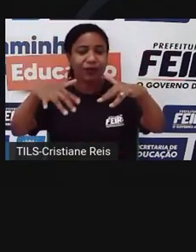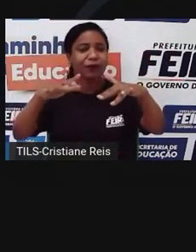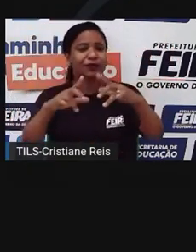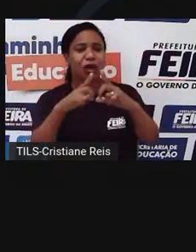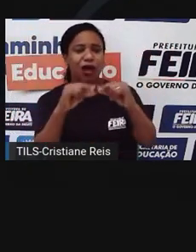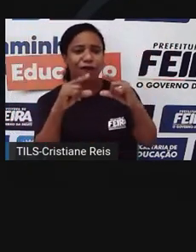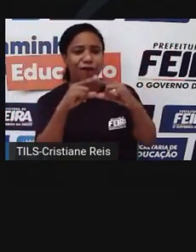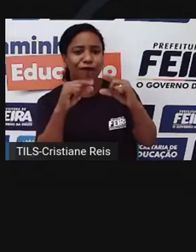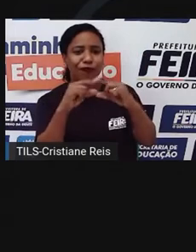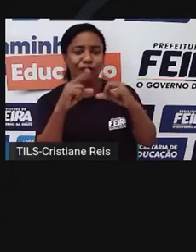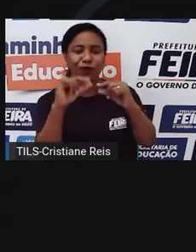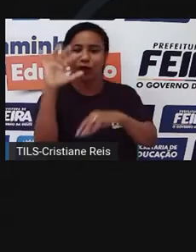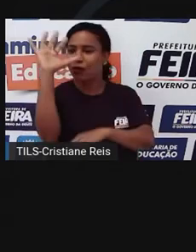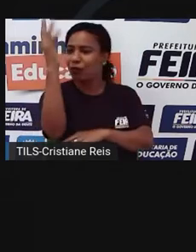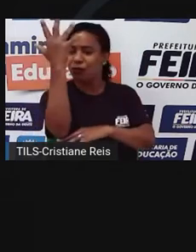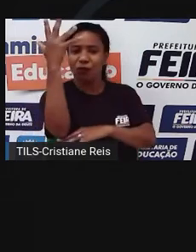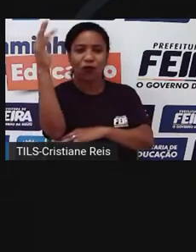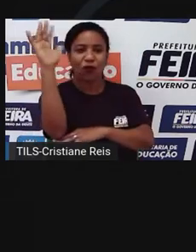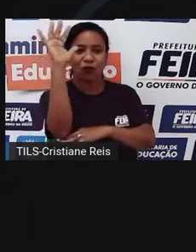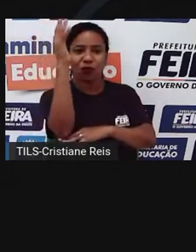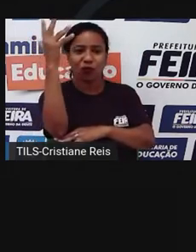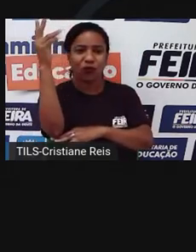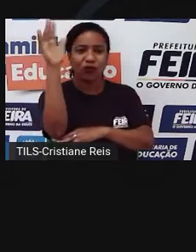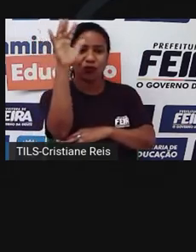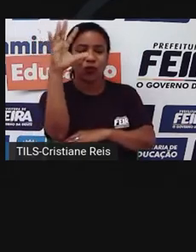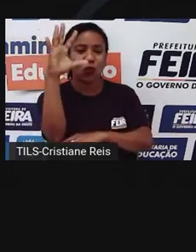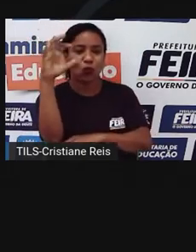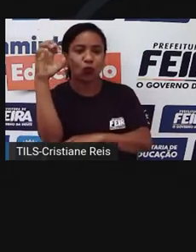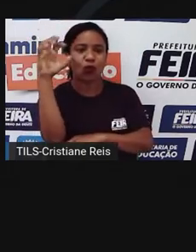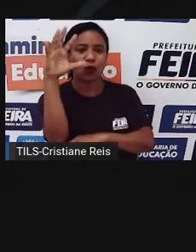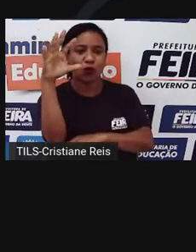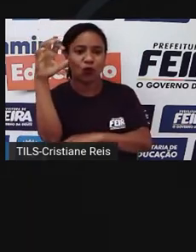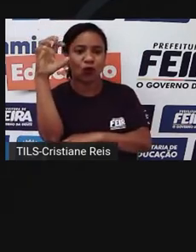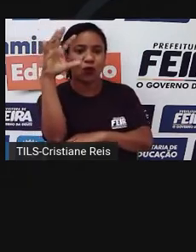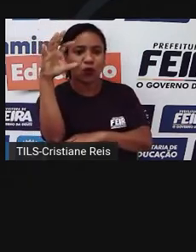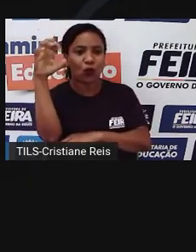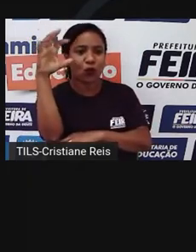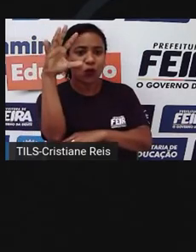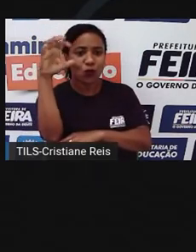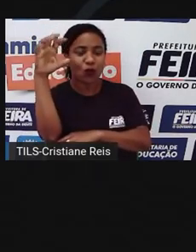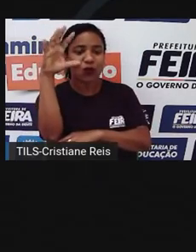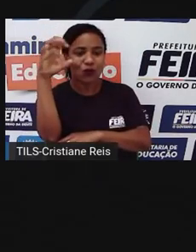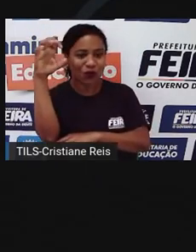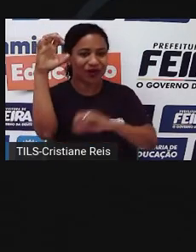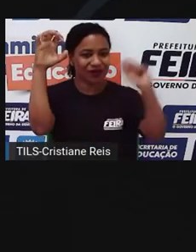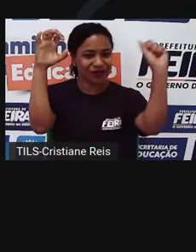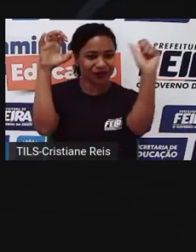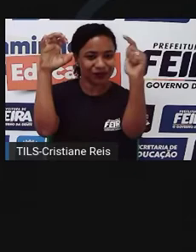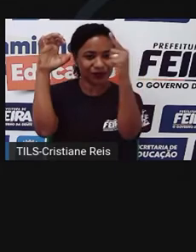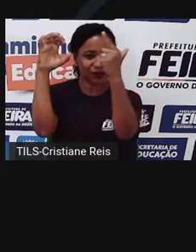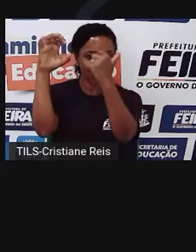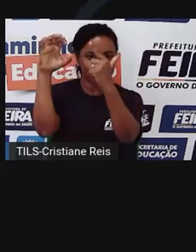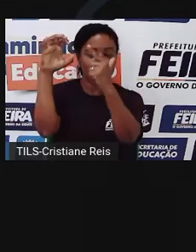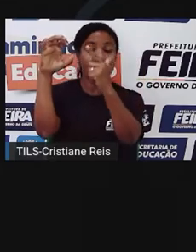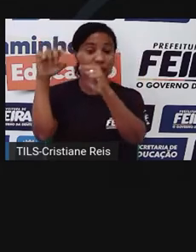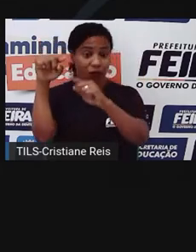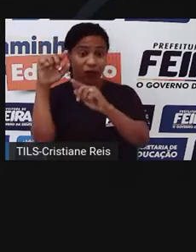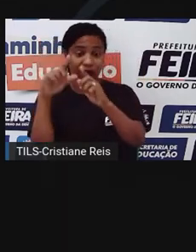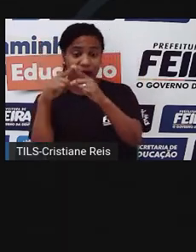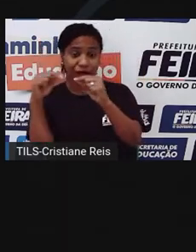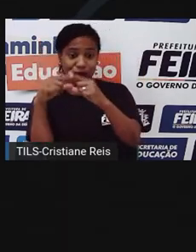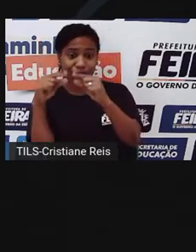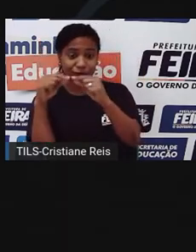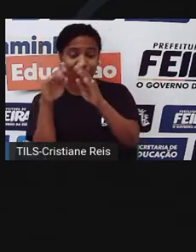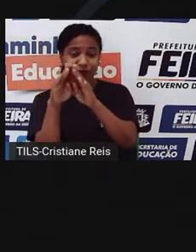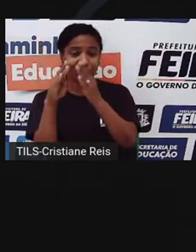árvores, que são chamados estômagos. Uma planta pra fazer fotossíntese precisa abrir o seu estômago pra que o